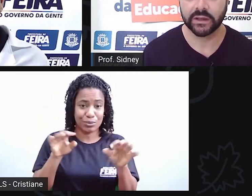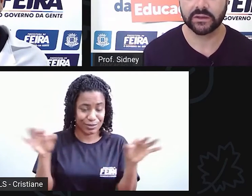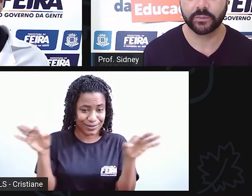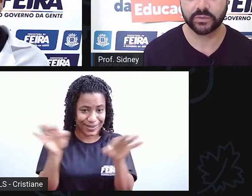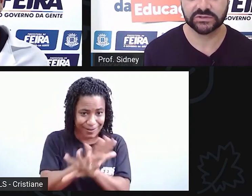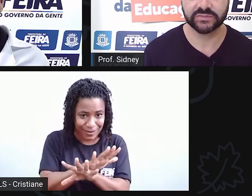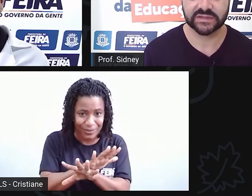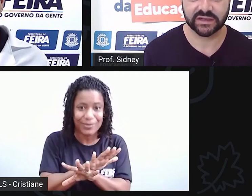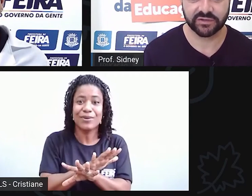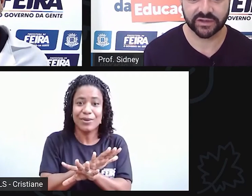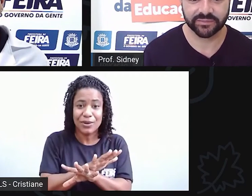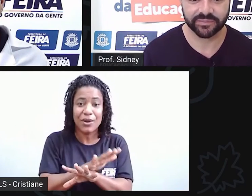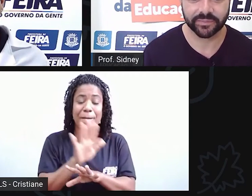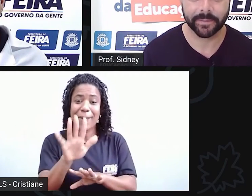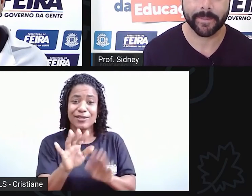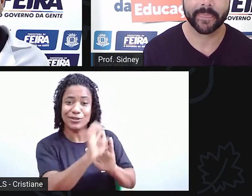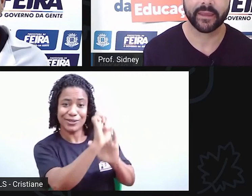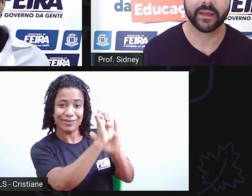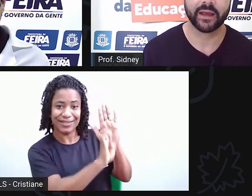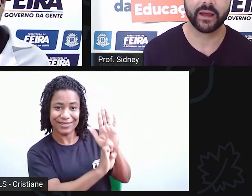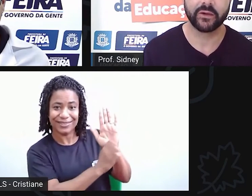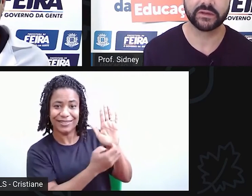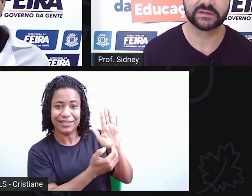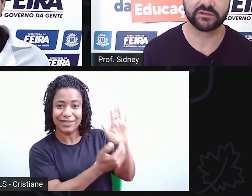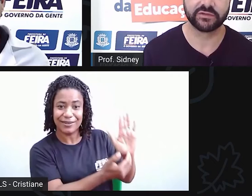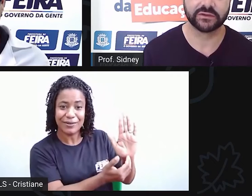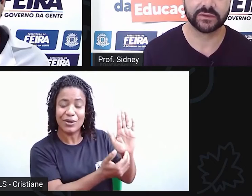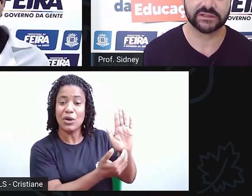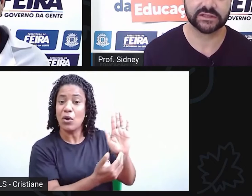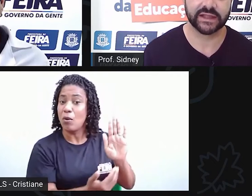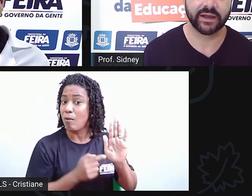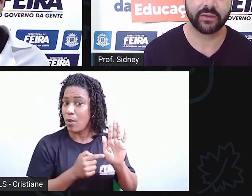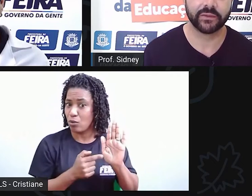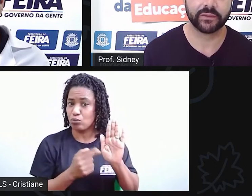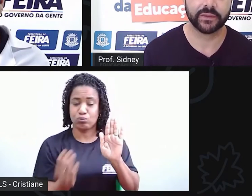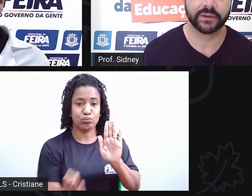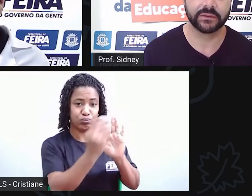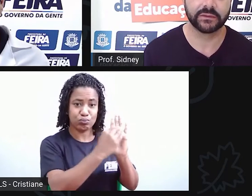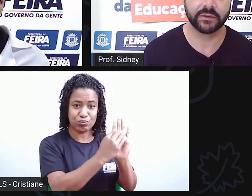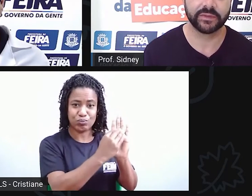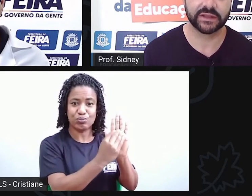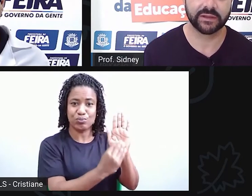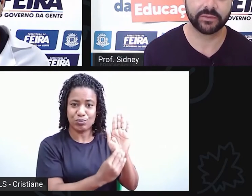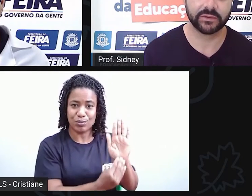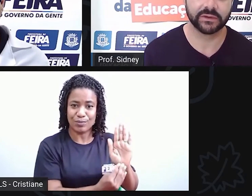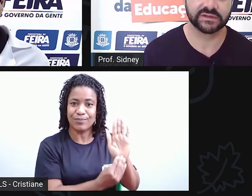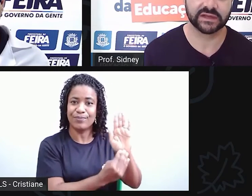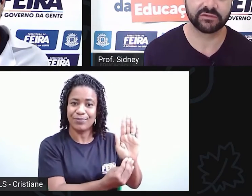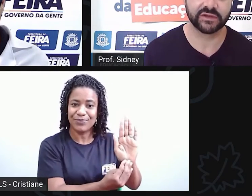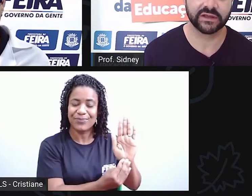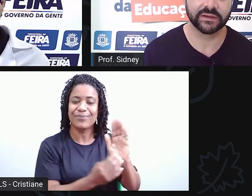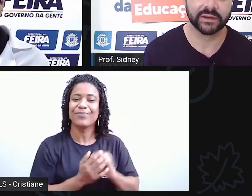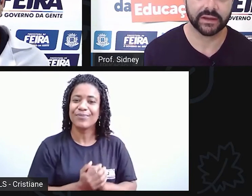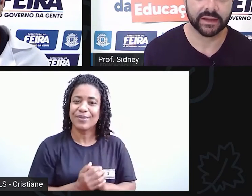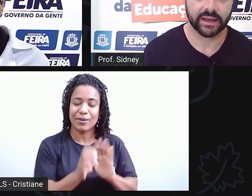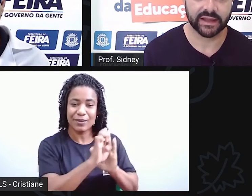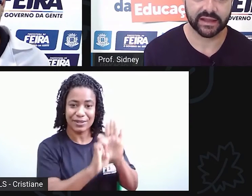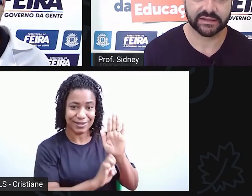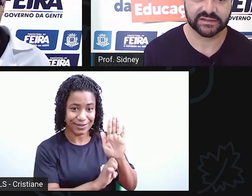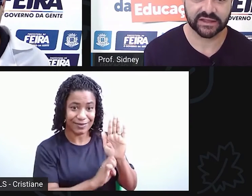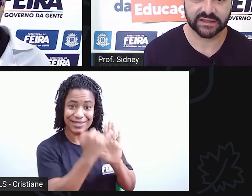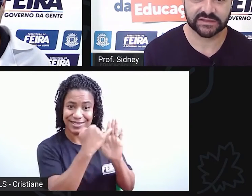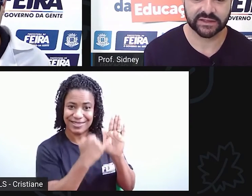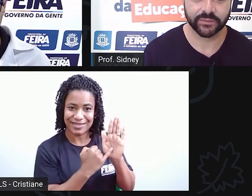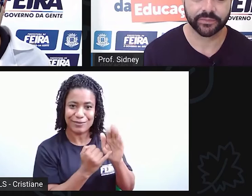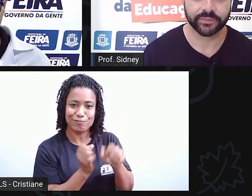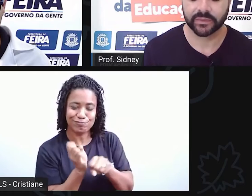e eu pude me escrever. Ao escrever o edital, eu optei por escrever a